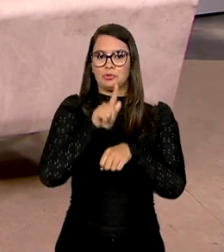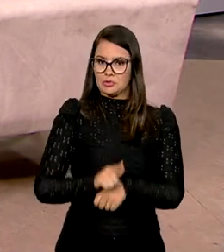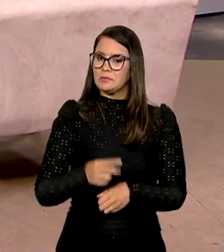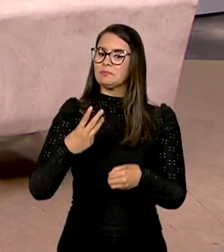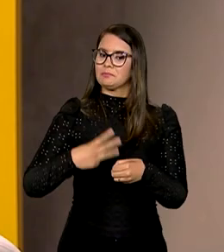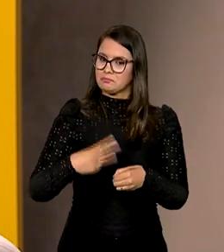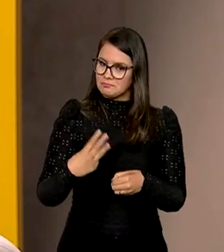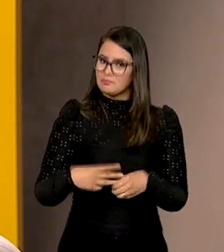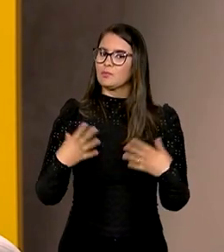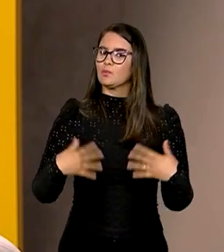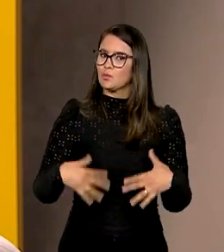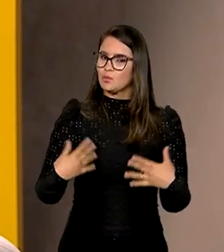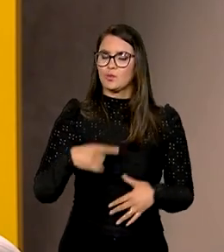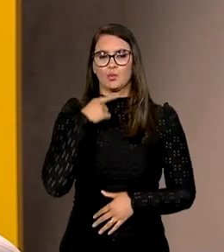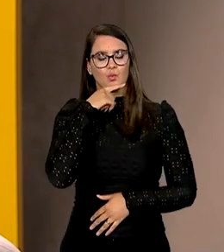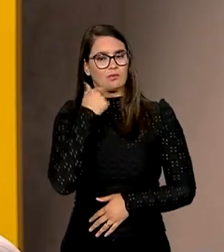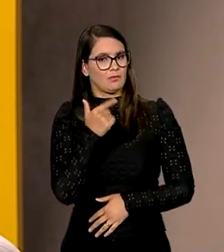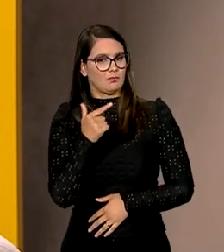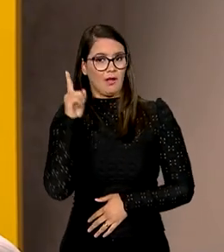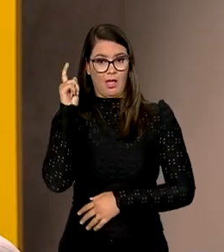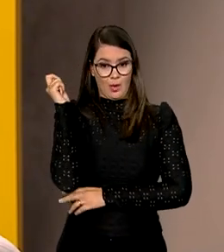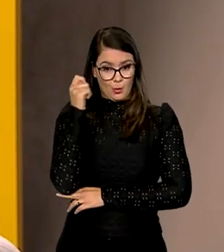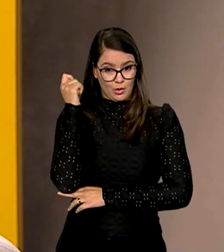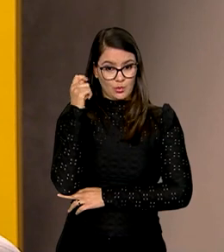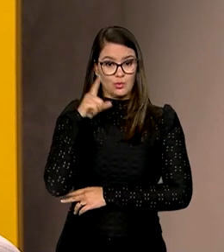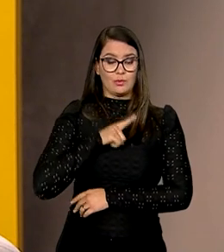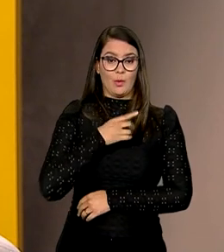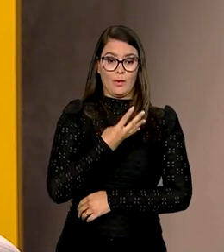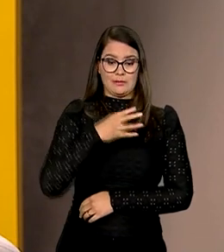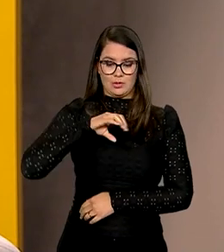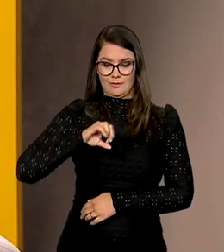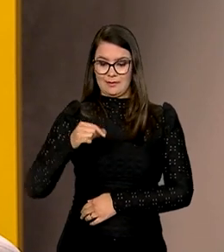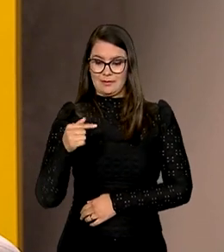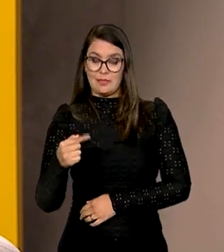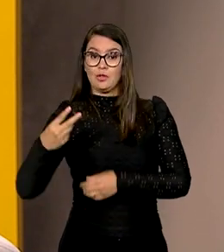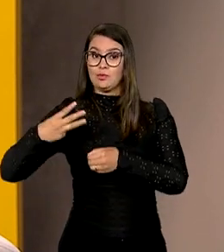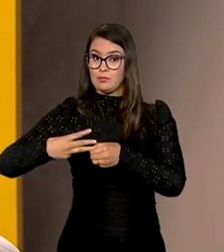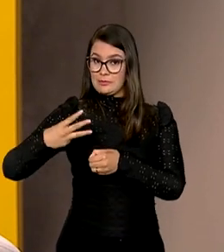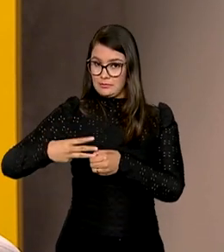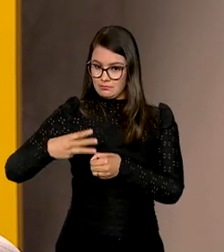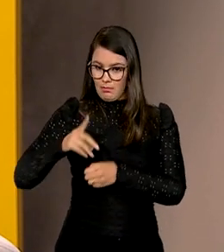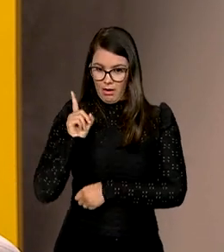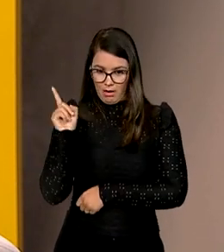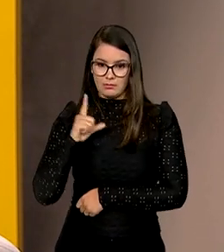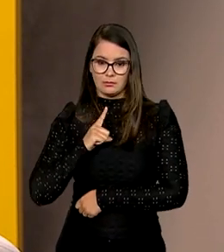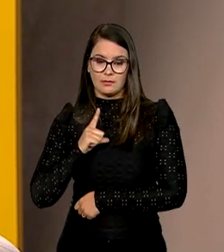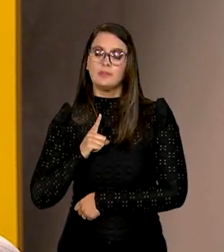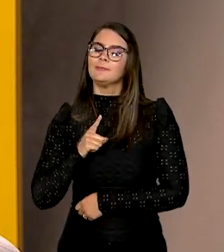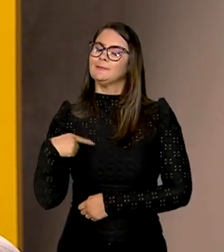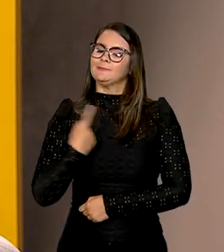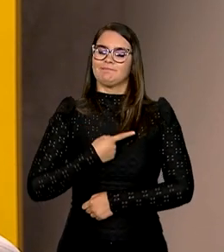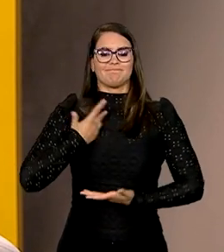E eu não tenho dúvida, lá no Rio Grande do Sul, nós temos 497 municípios. E a gente está muito